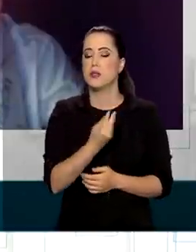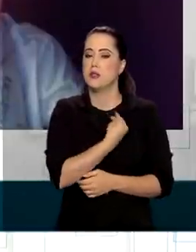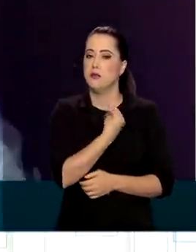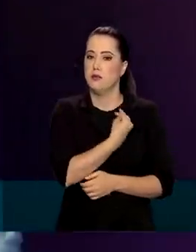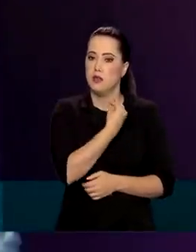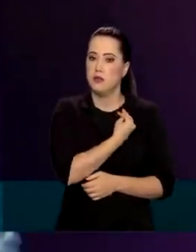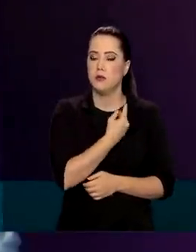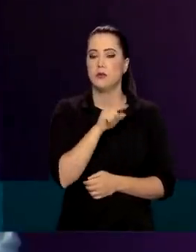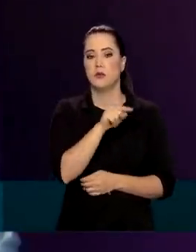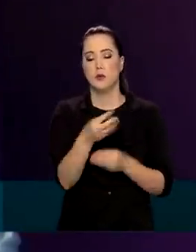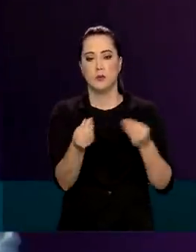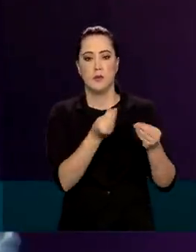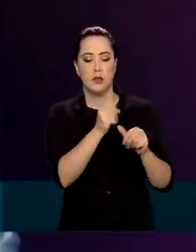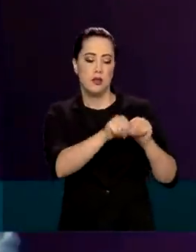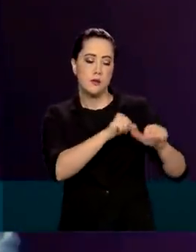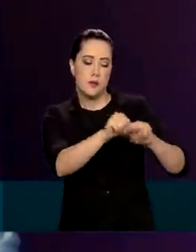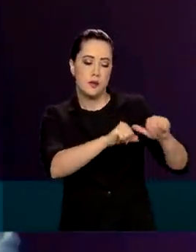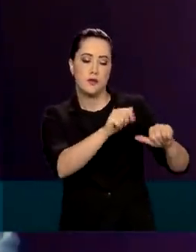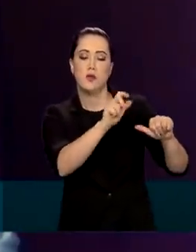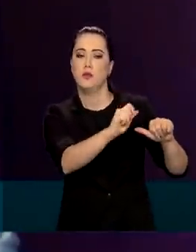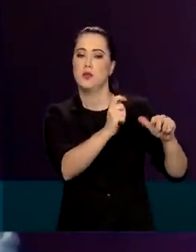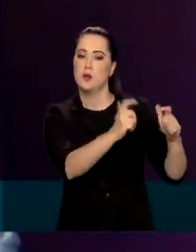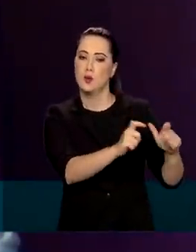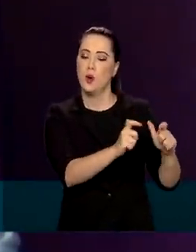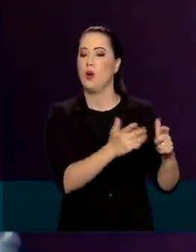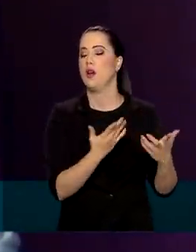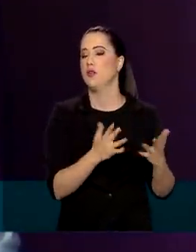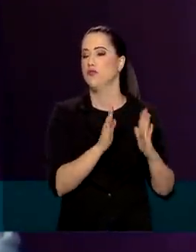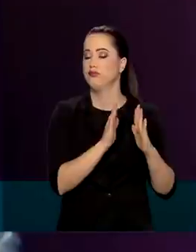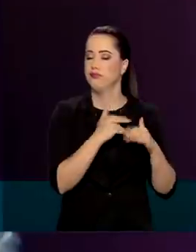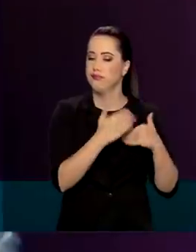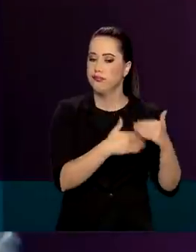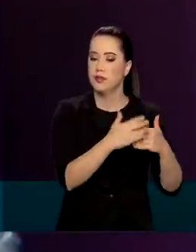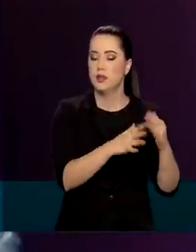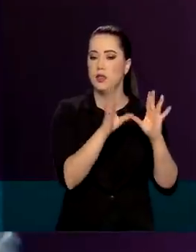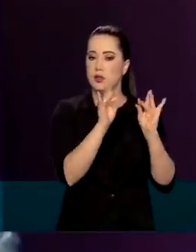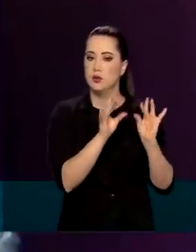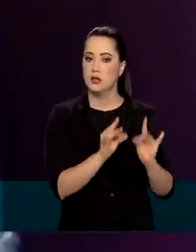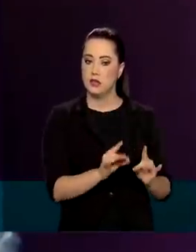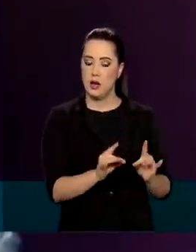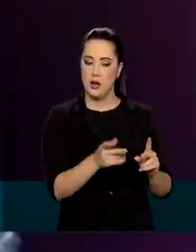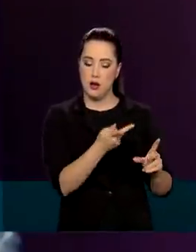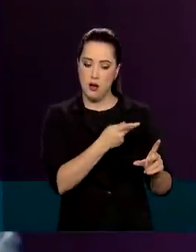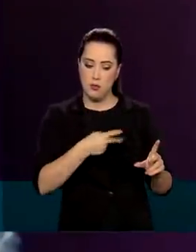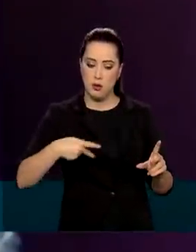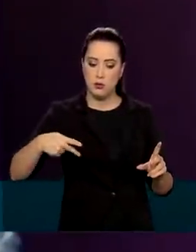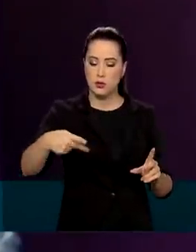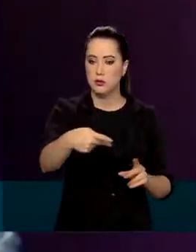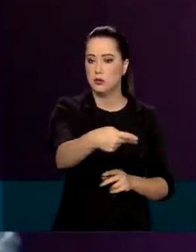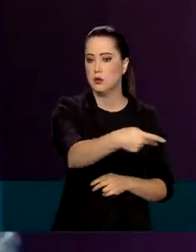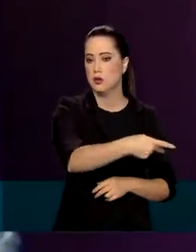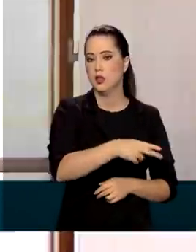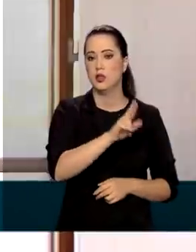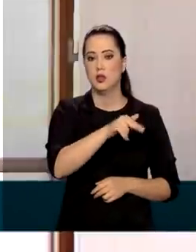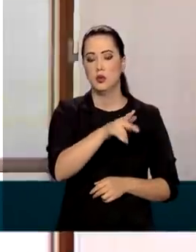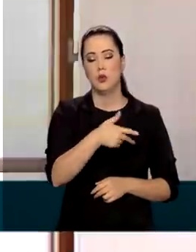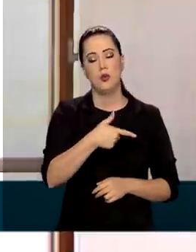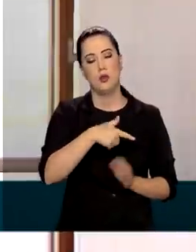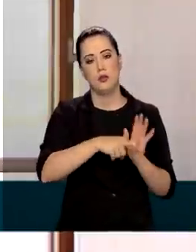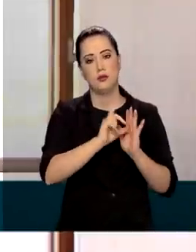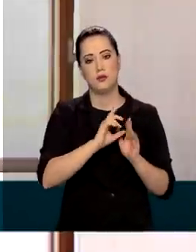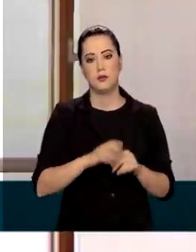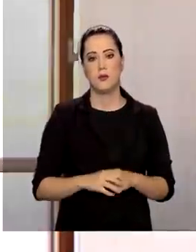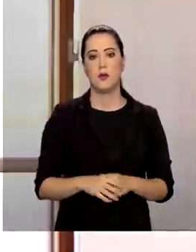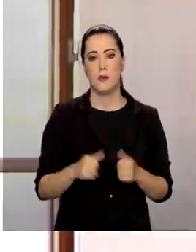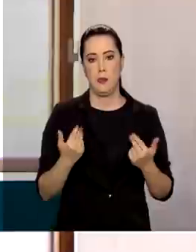de produzir e as transformações do espaço rural num detalhamento geográfico que nenhuma outra pesquisa alcança. A